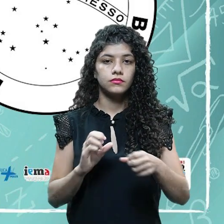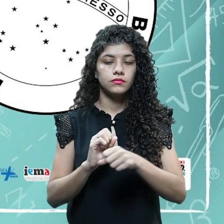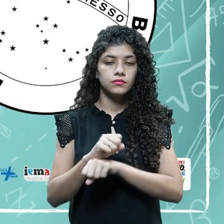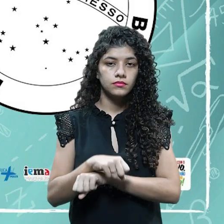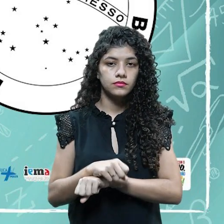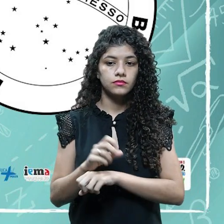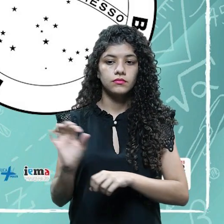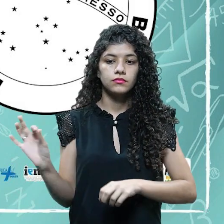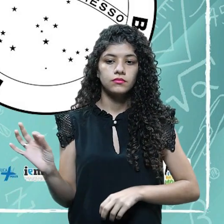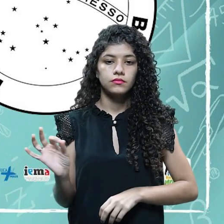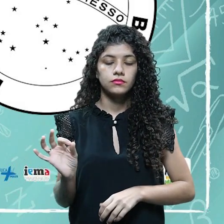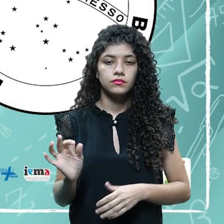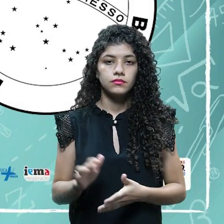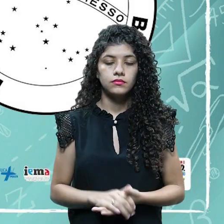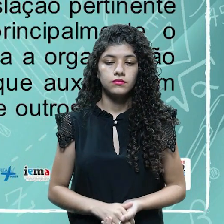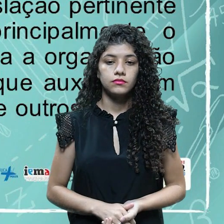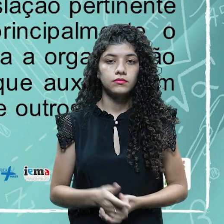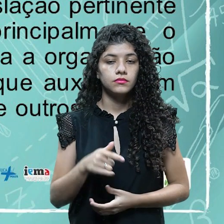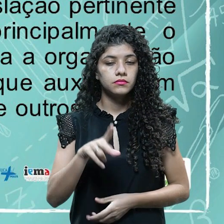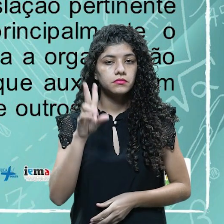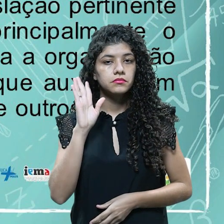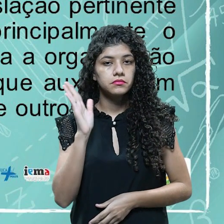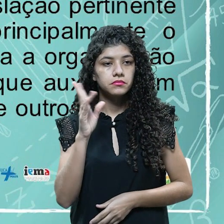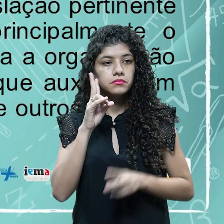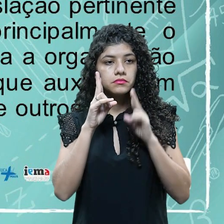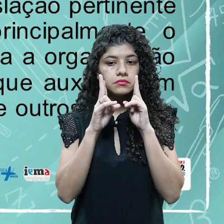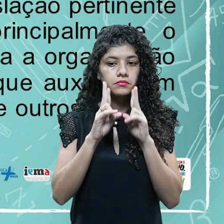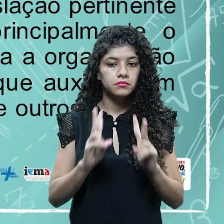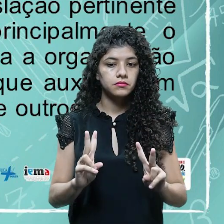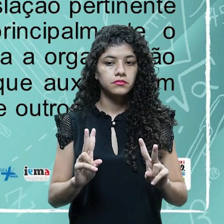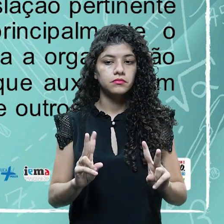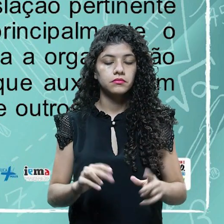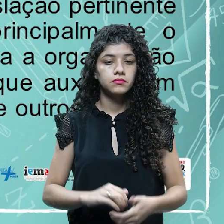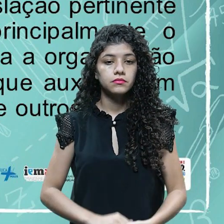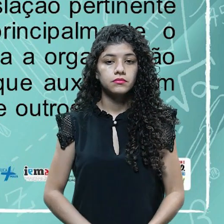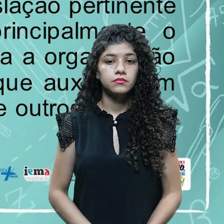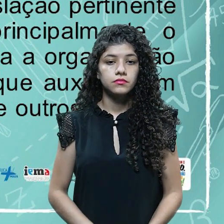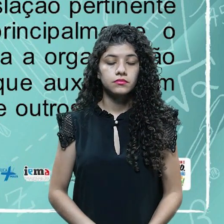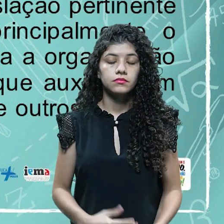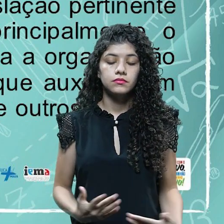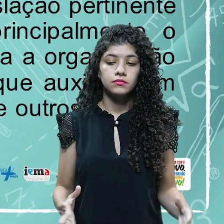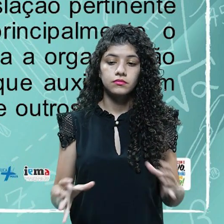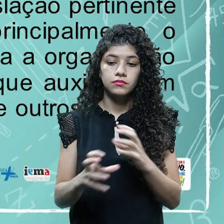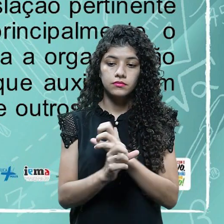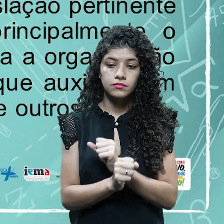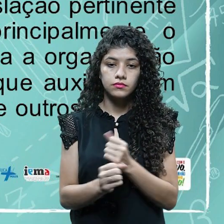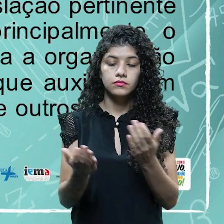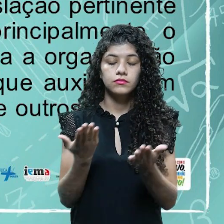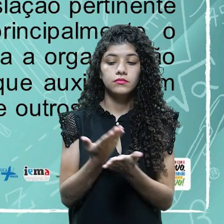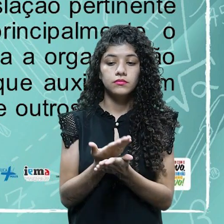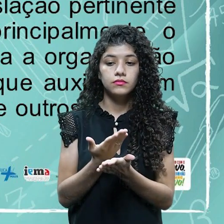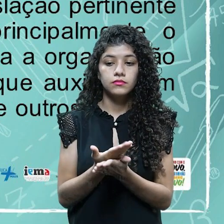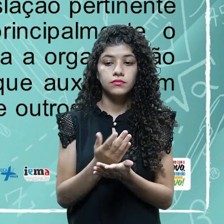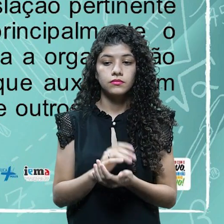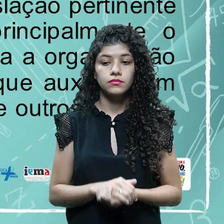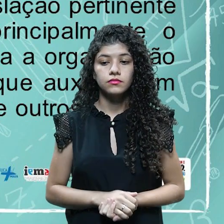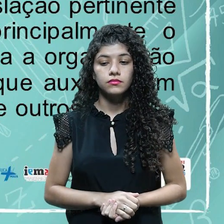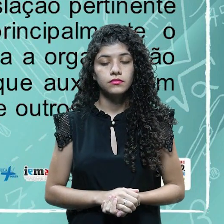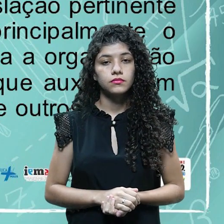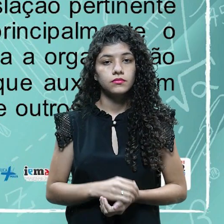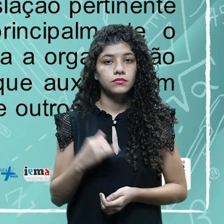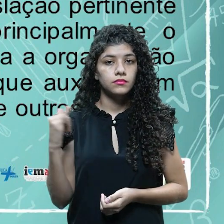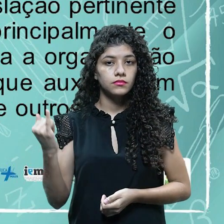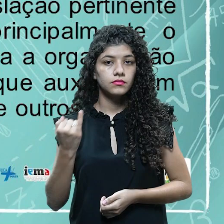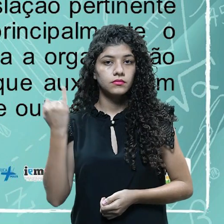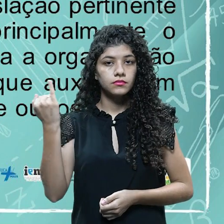olharam, né, que é o nosso selo nacional. Bom, o resumo da aula foi, basicamente, a importância do cerimonial e protocolo e